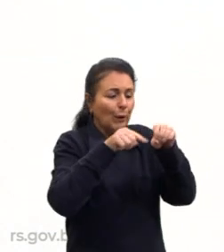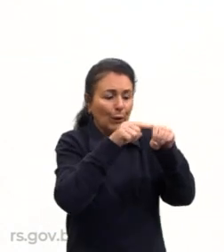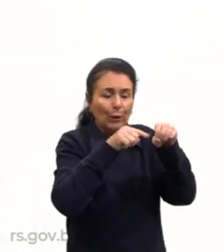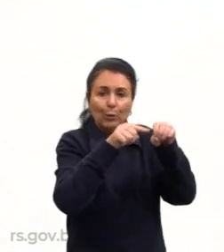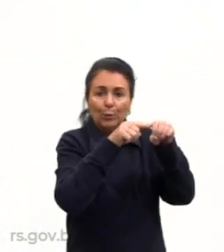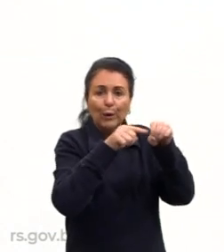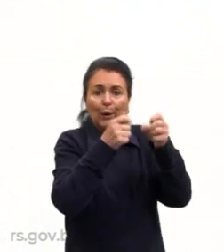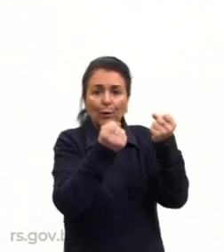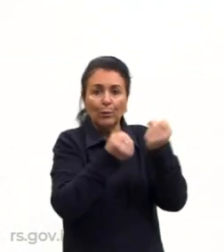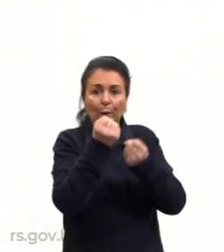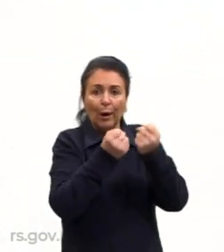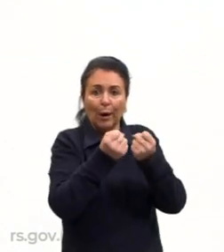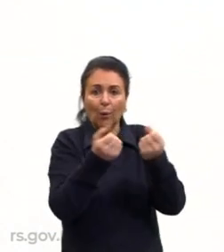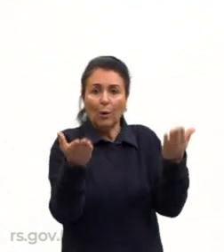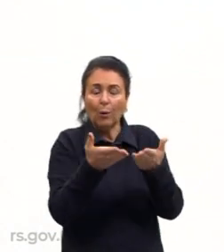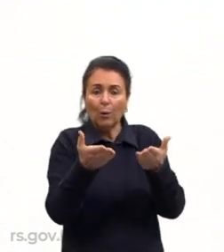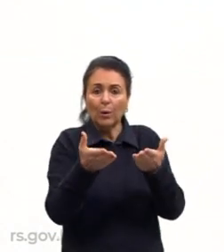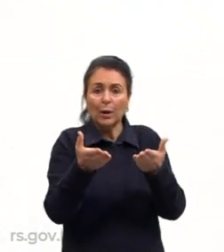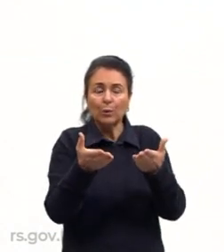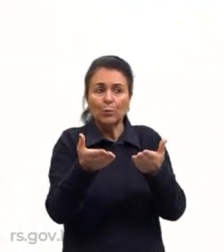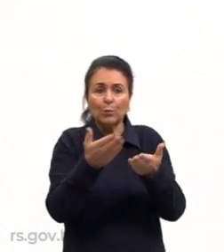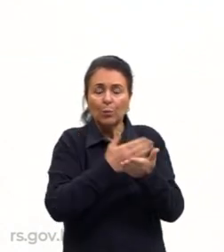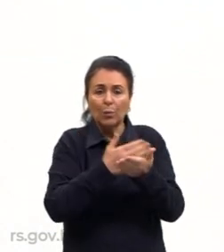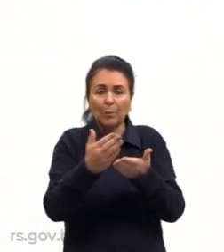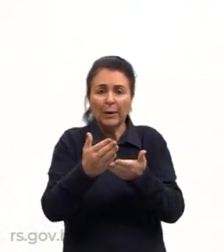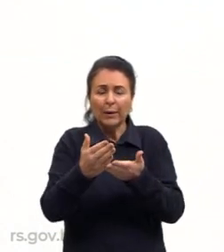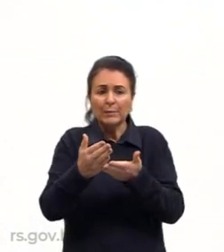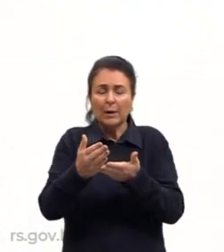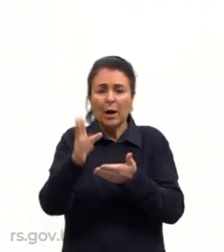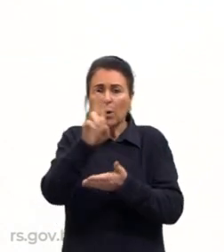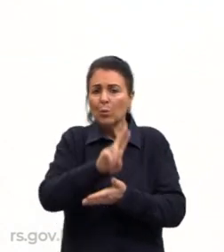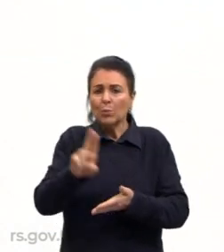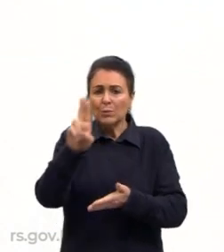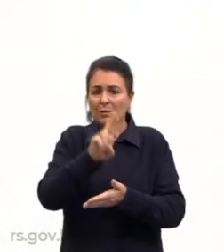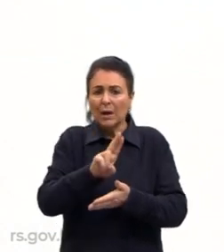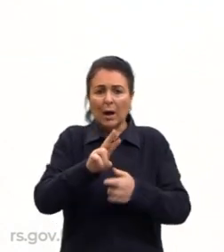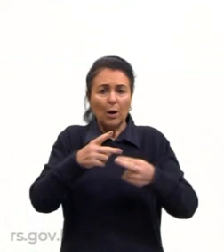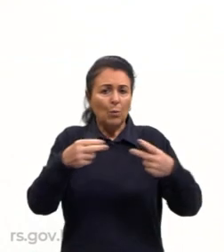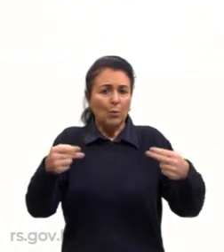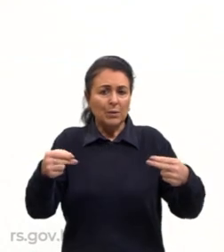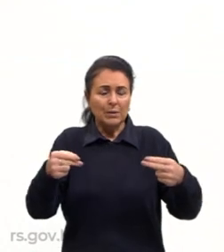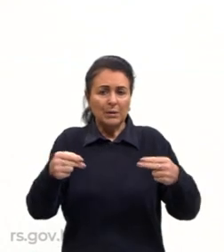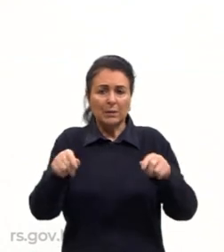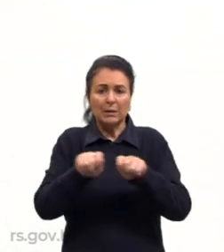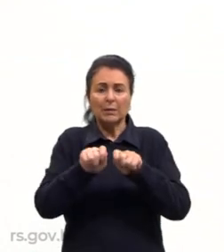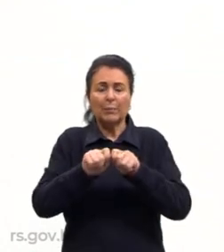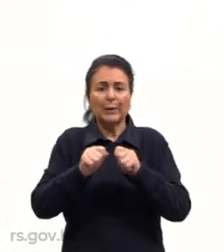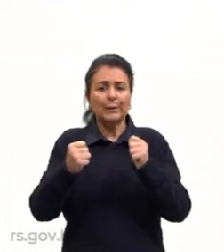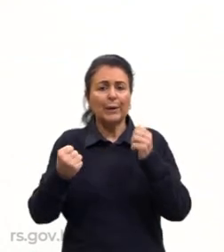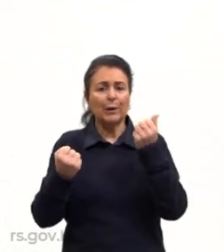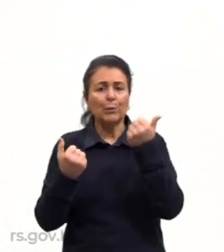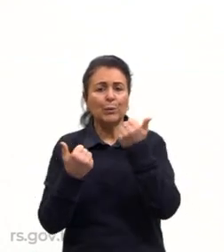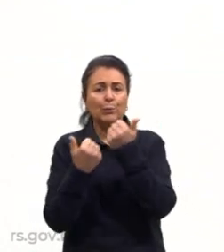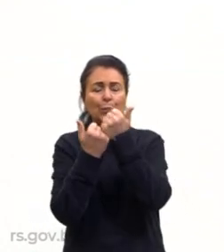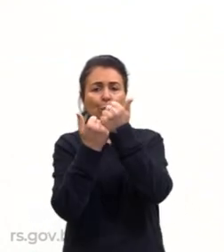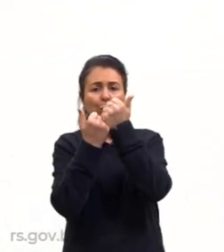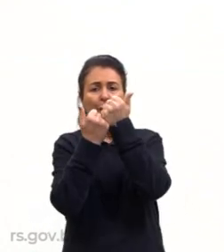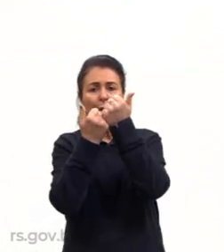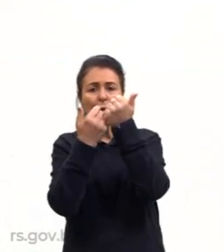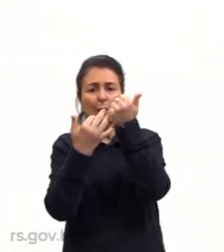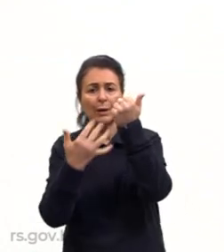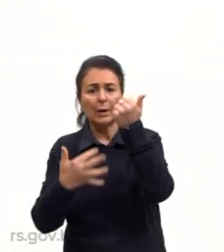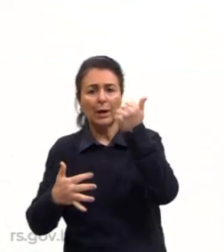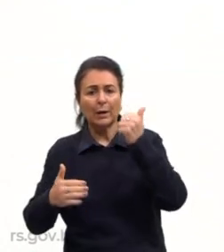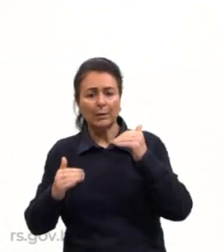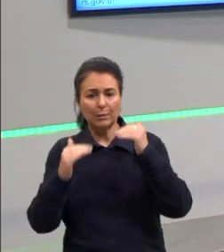começa a colocar aí pensamentos aí, Divisão e hierarquização das tarefas, isso quer dizer, tu tem